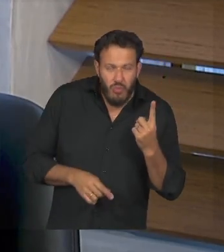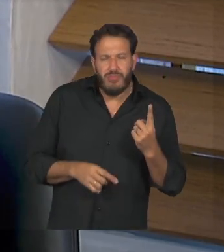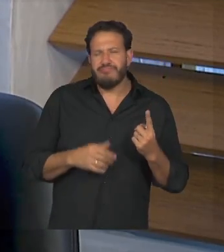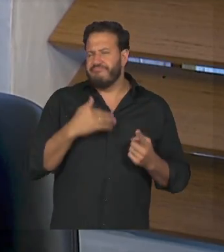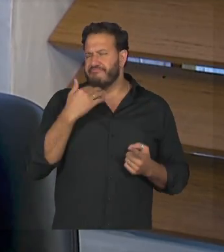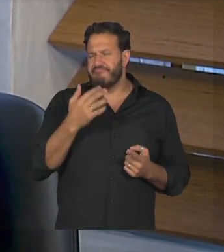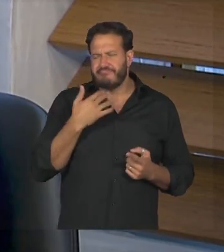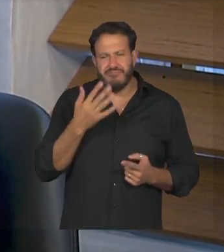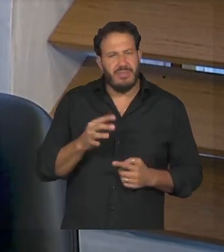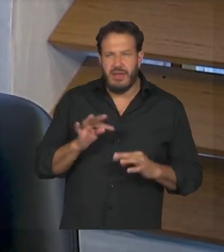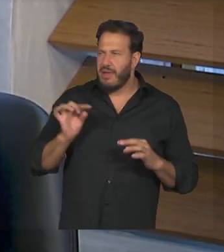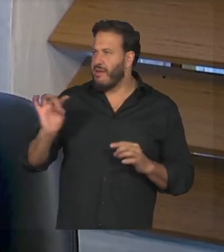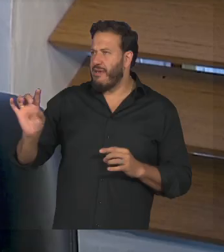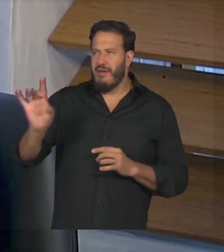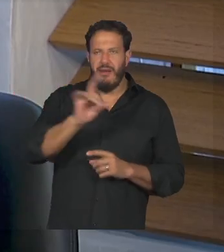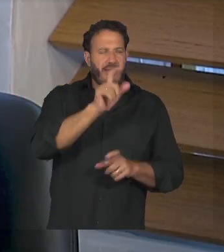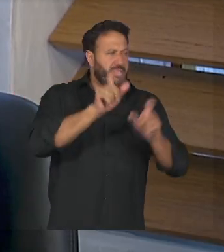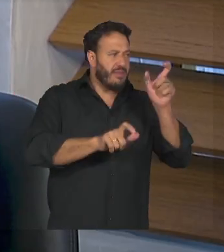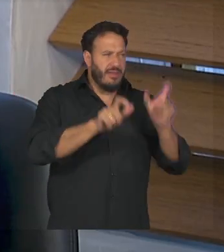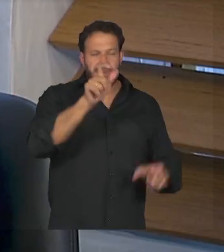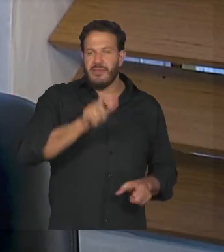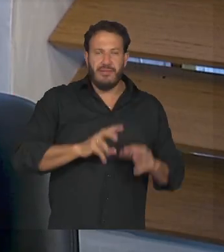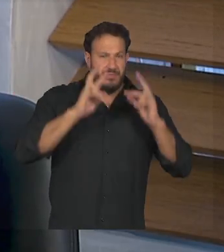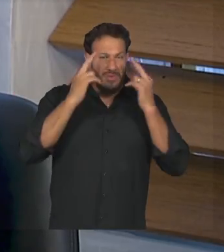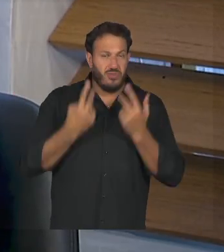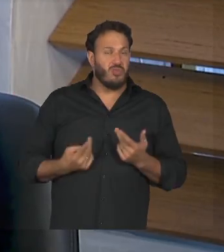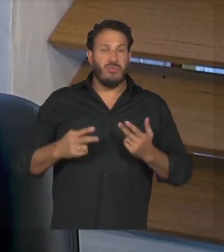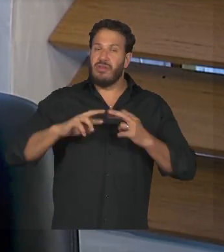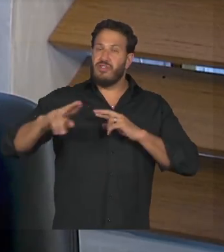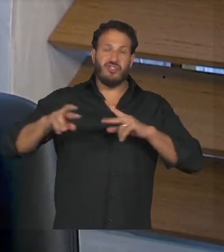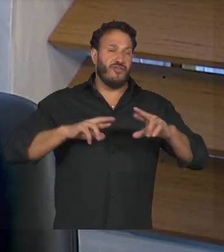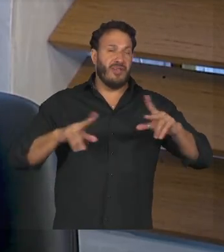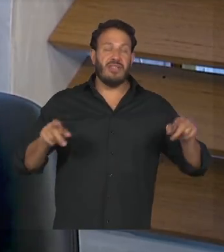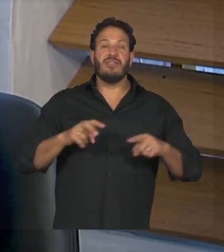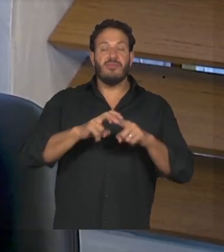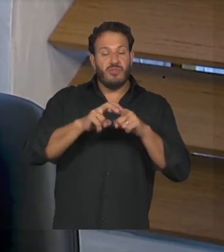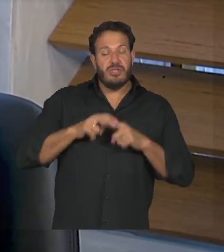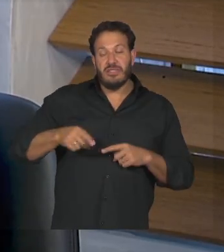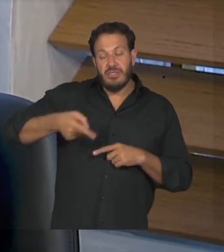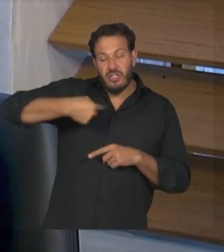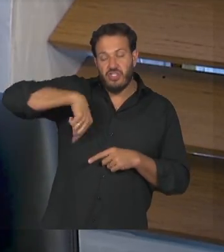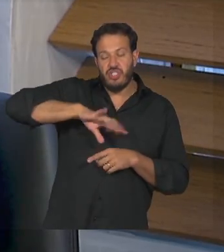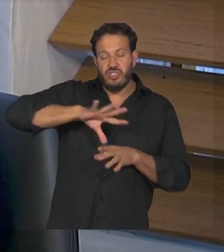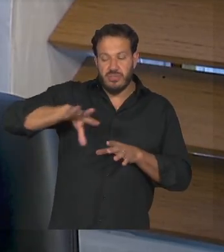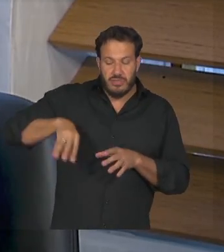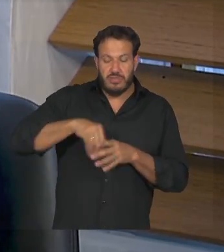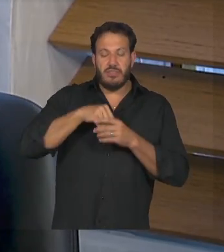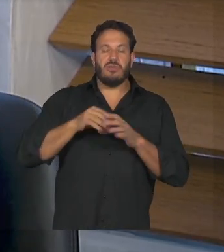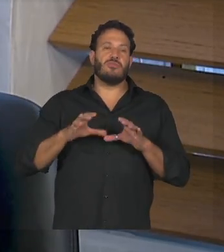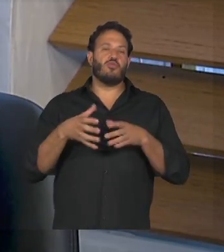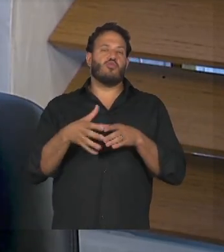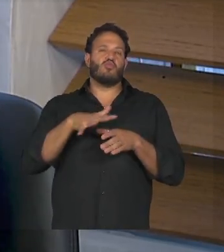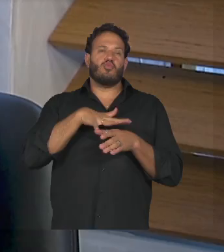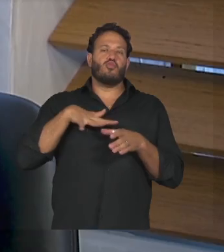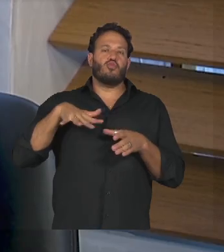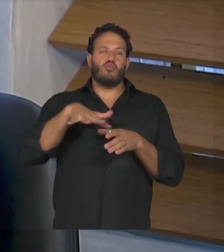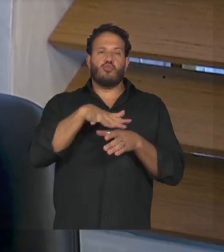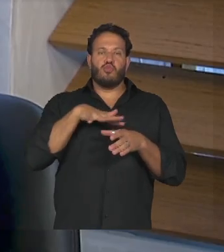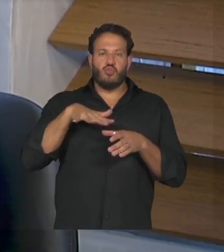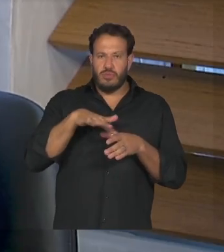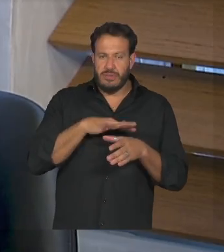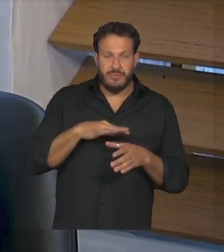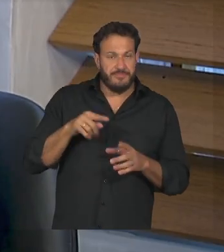todos eles são diferentes por isso que a gente está dentro de um espectro é o